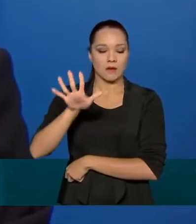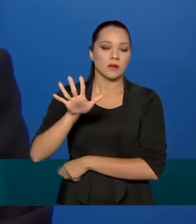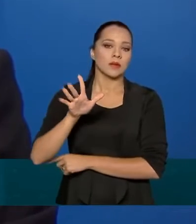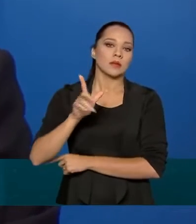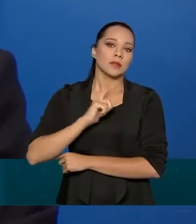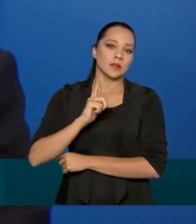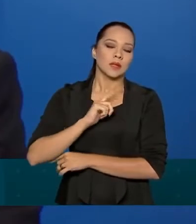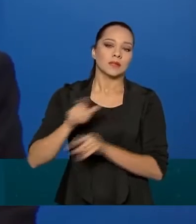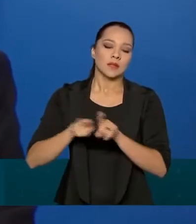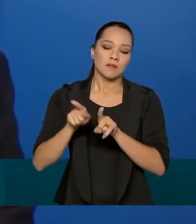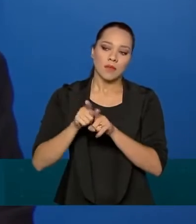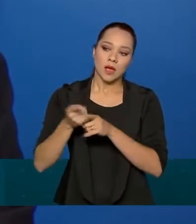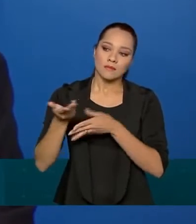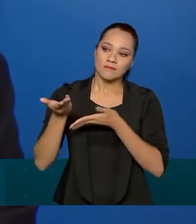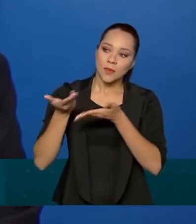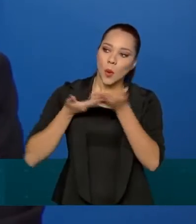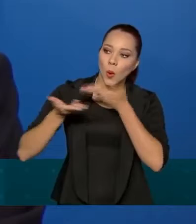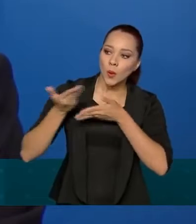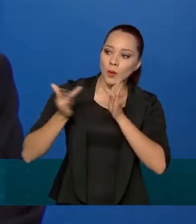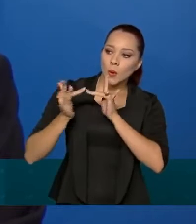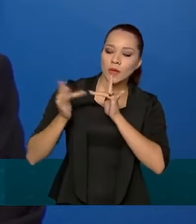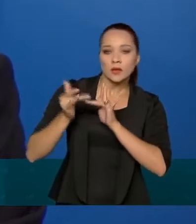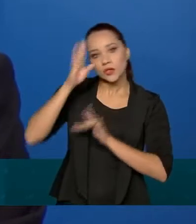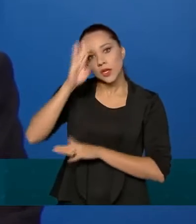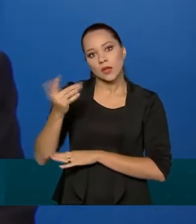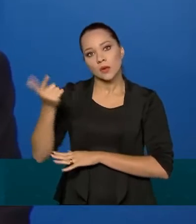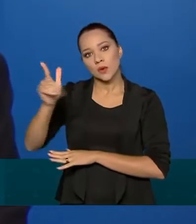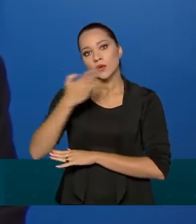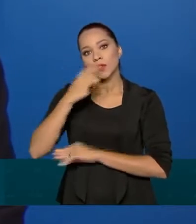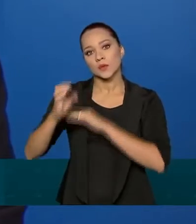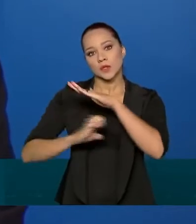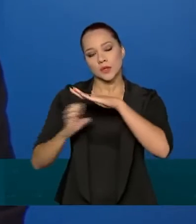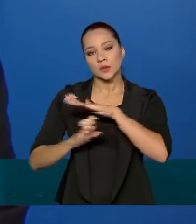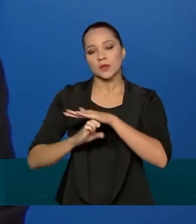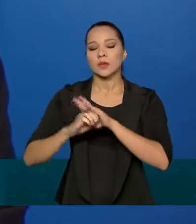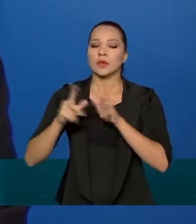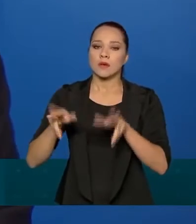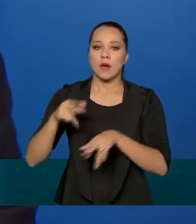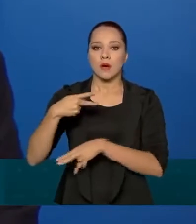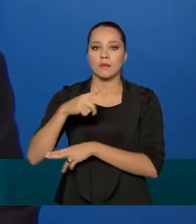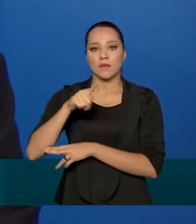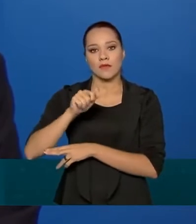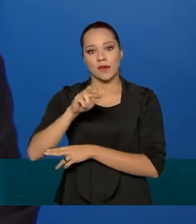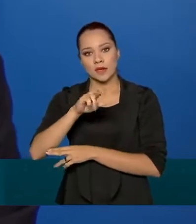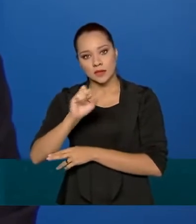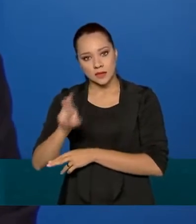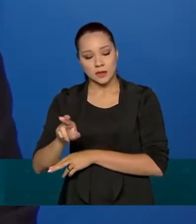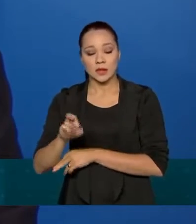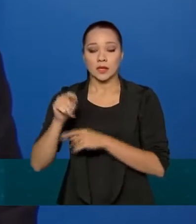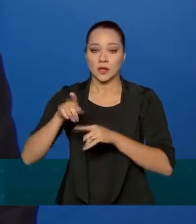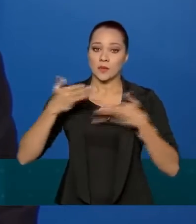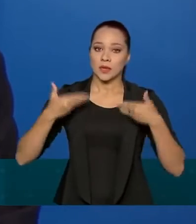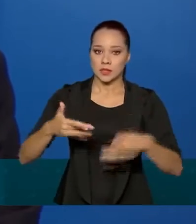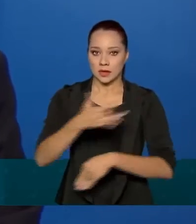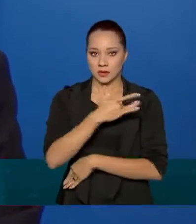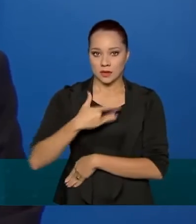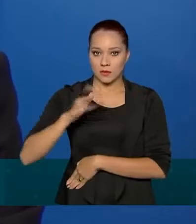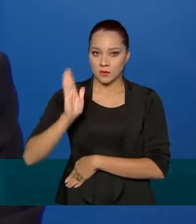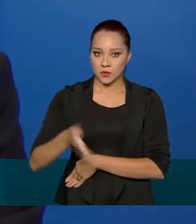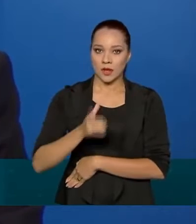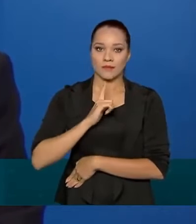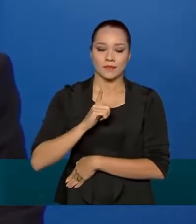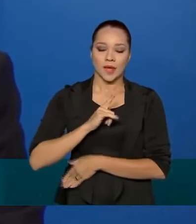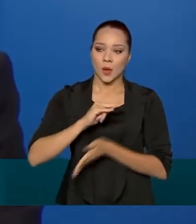tratativas diretas com outras indústrias. A exemplo da Pfizer, com que o Ministério da Saúde já tem